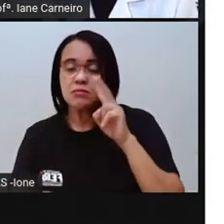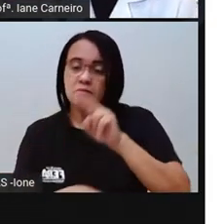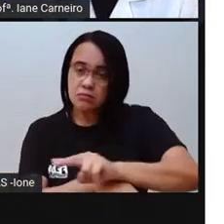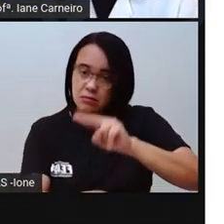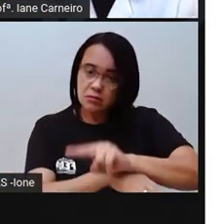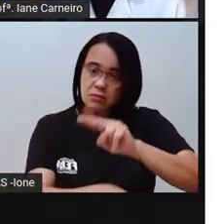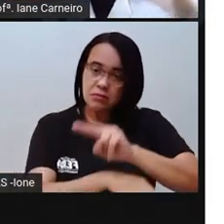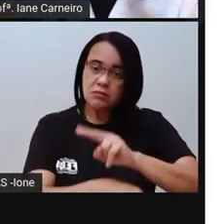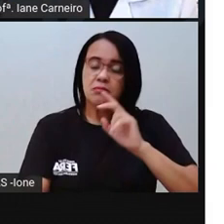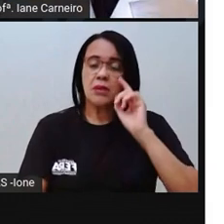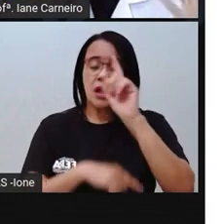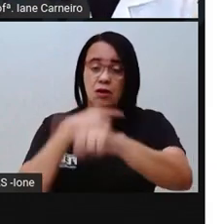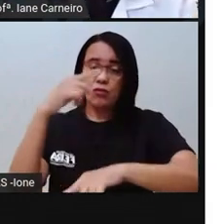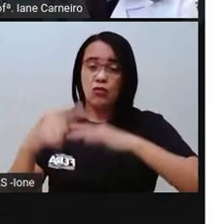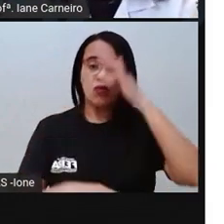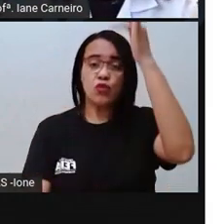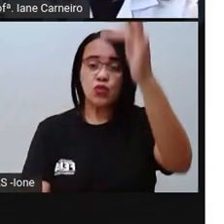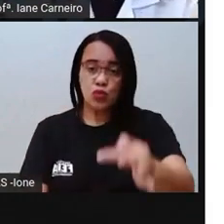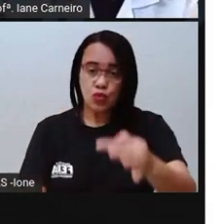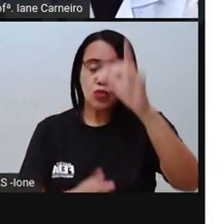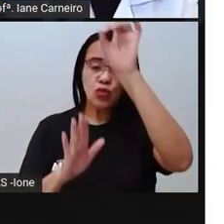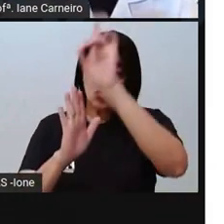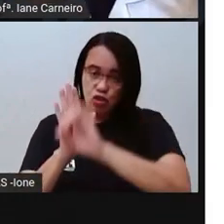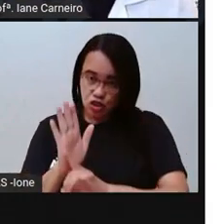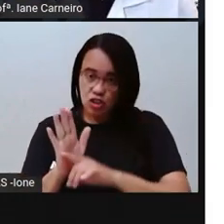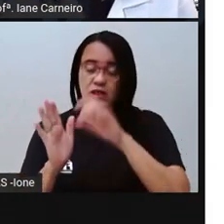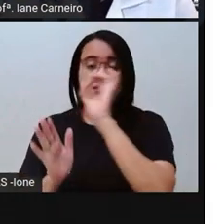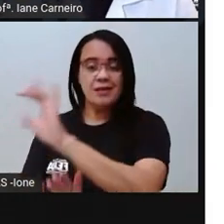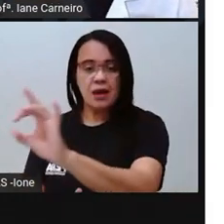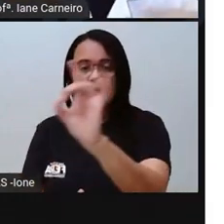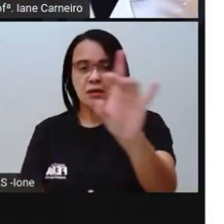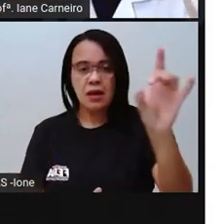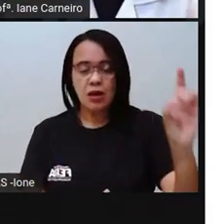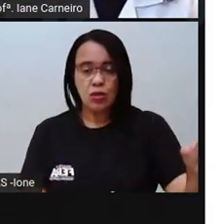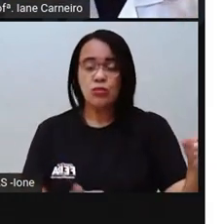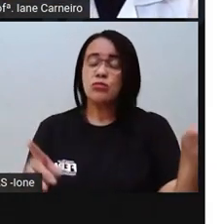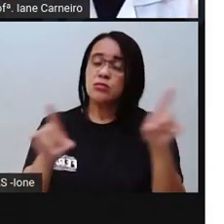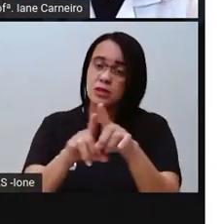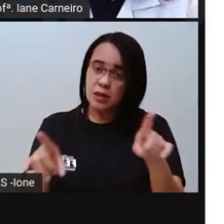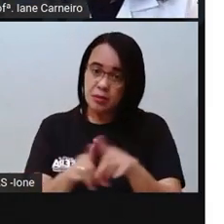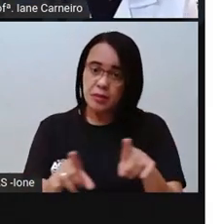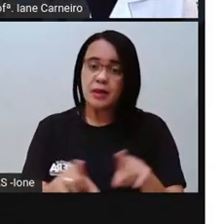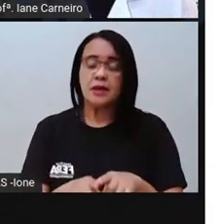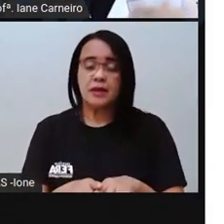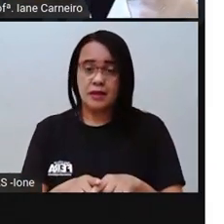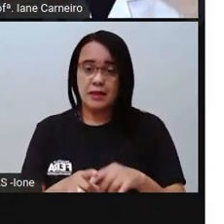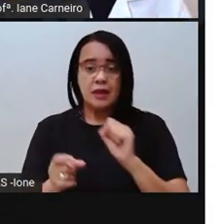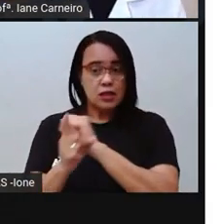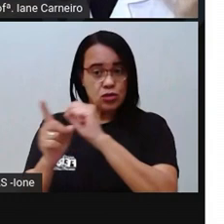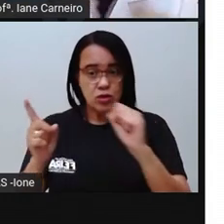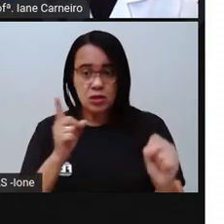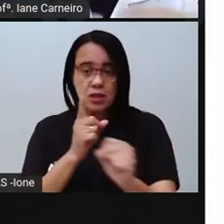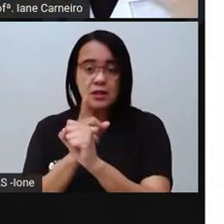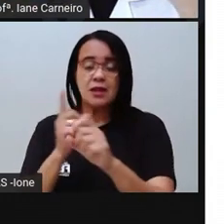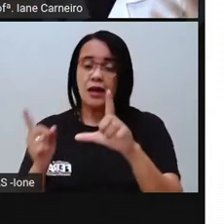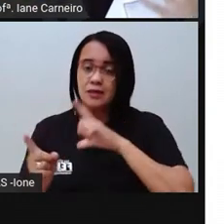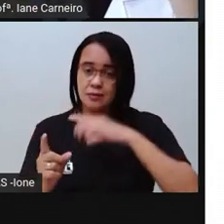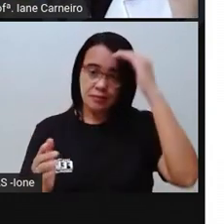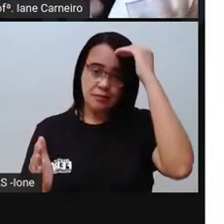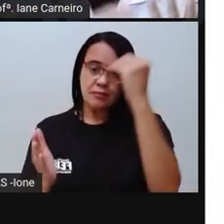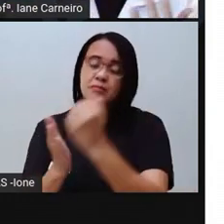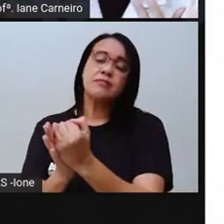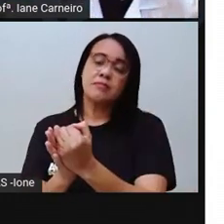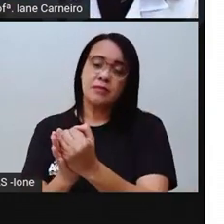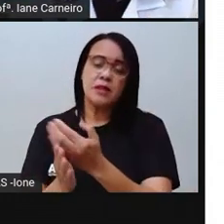tornem essa sociedade muito melhor, né? Eu acredito que vocês vão crescer e vão tornar essa sociedade